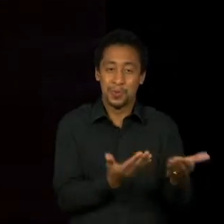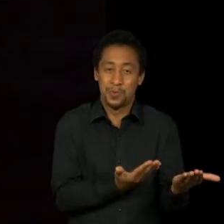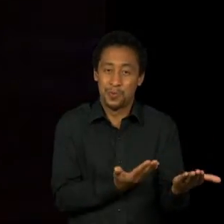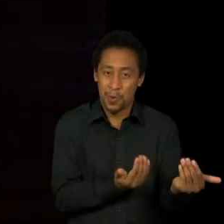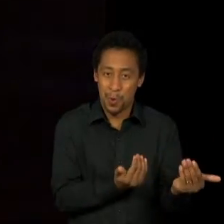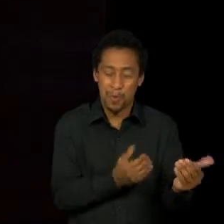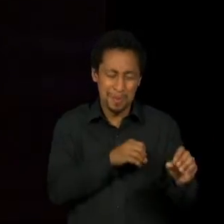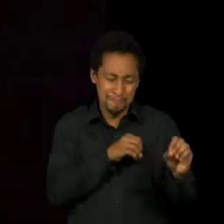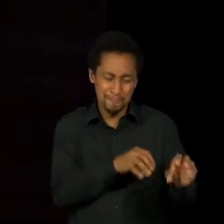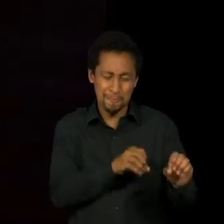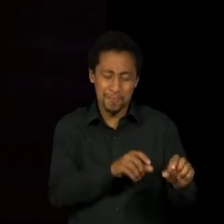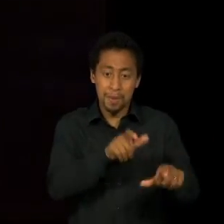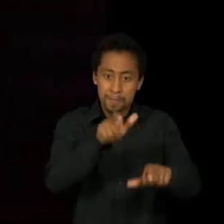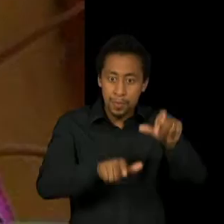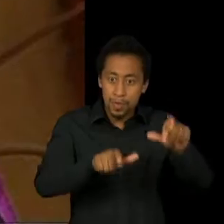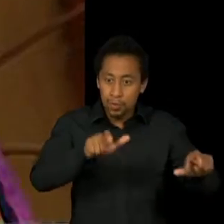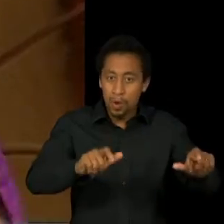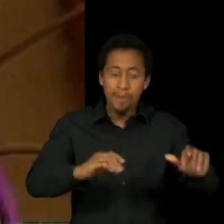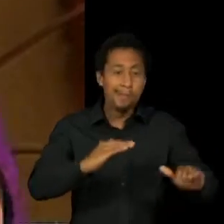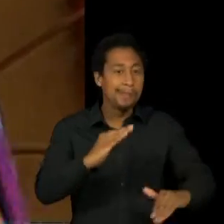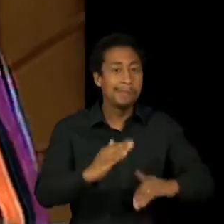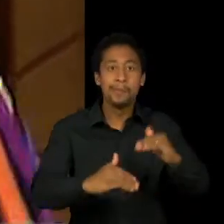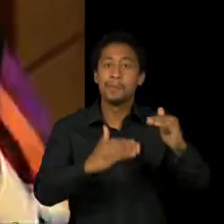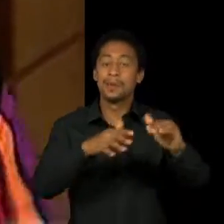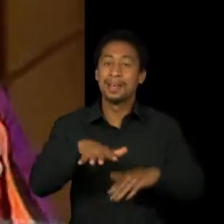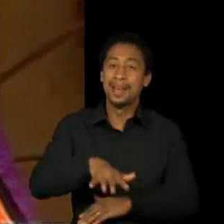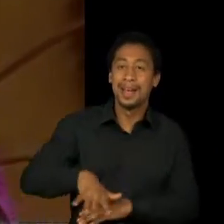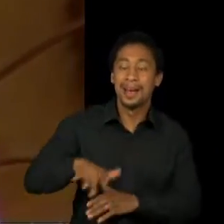inúmeros talentos para as artes cênicas.